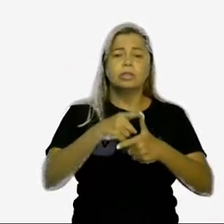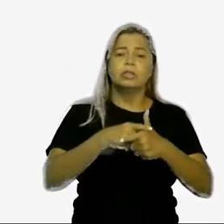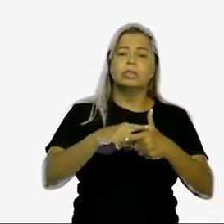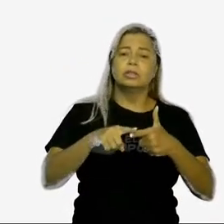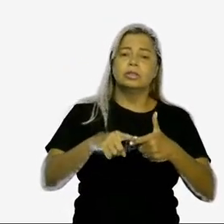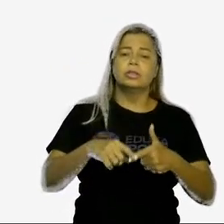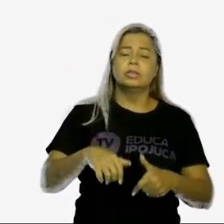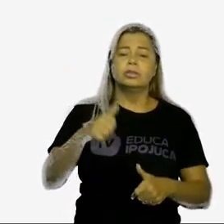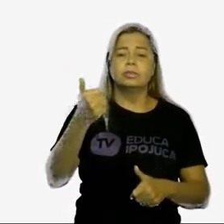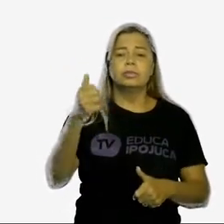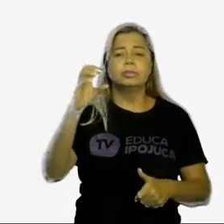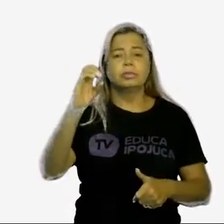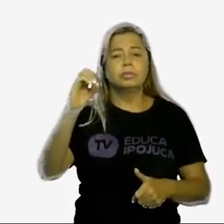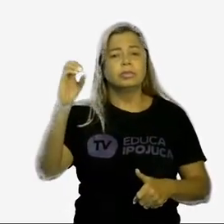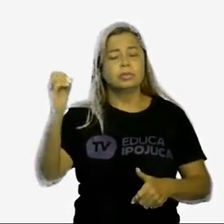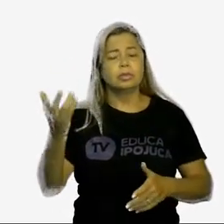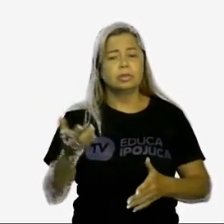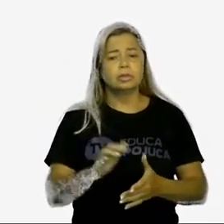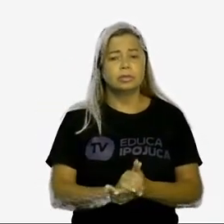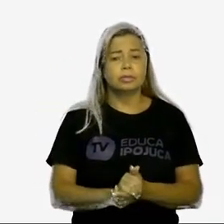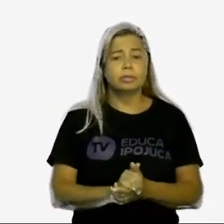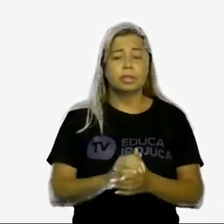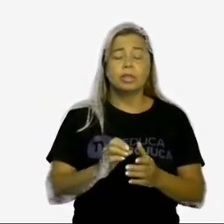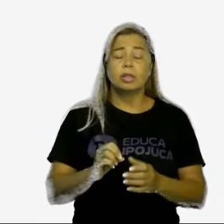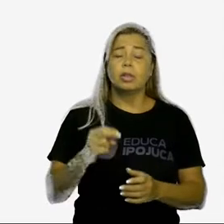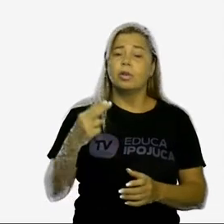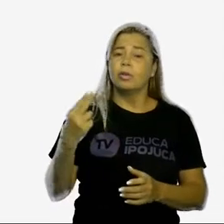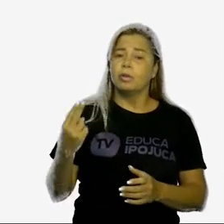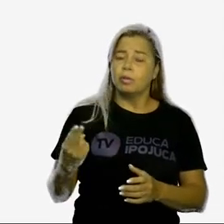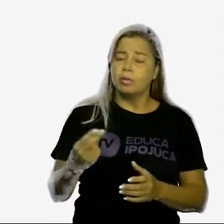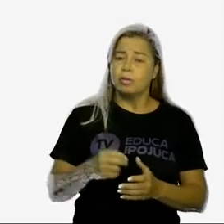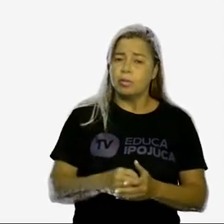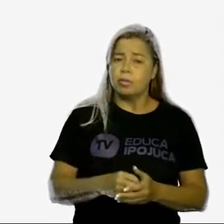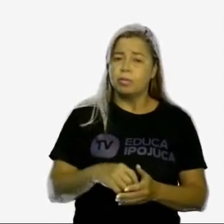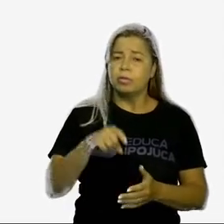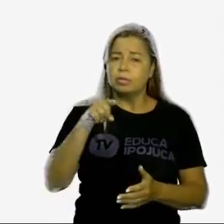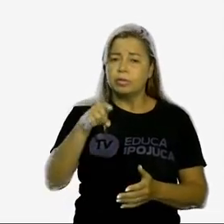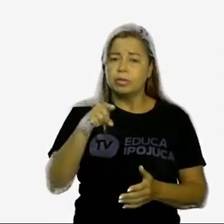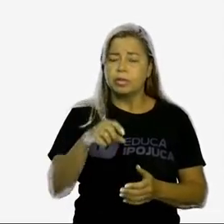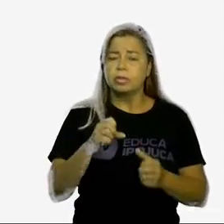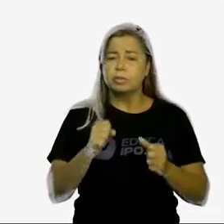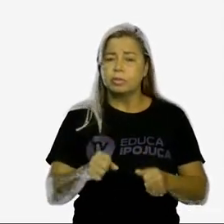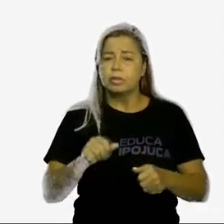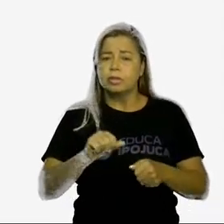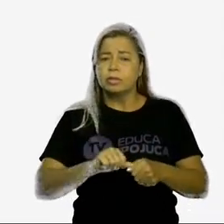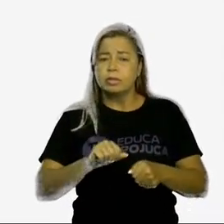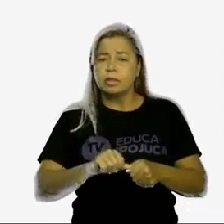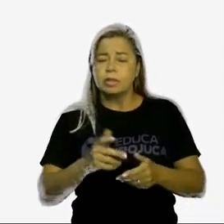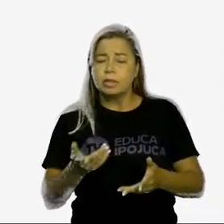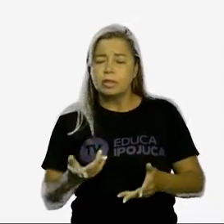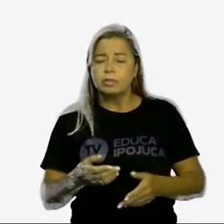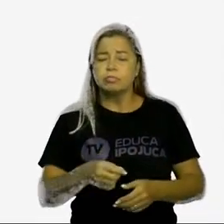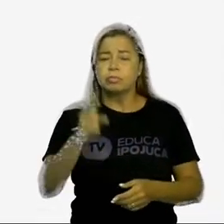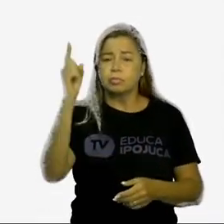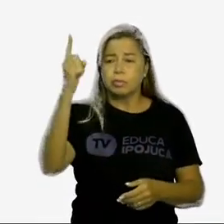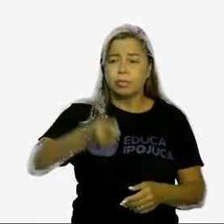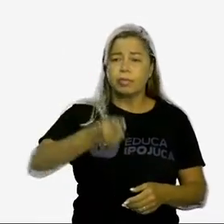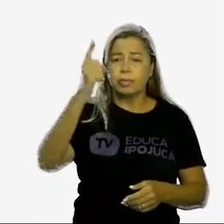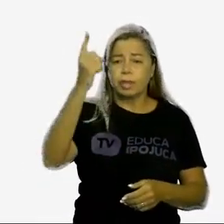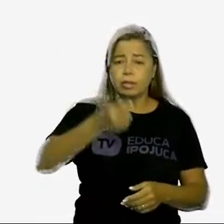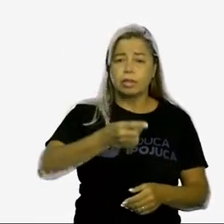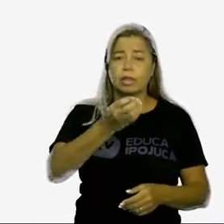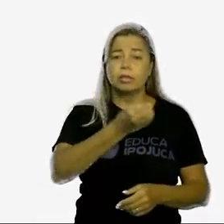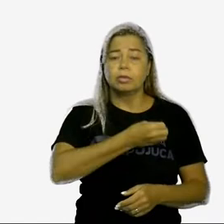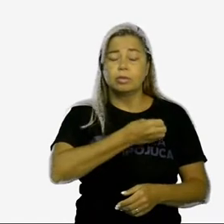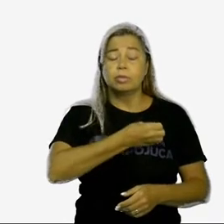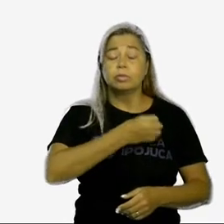Ou, pode fazer aquela dicasinha que você já viu comigo. Pode cortar o zero aqui, este com este e